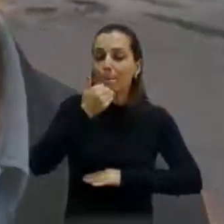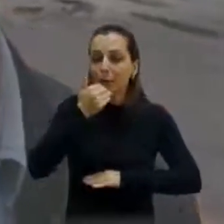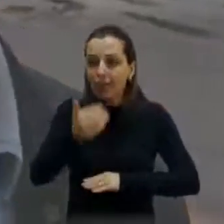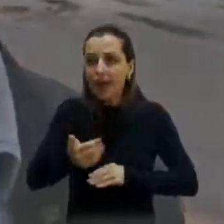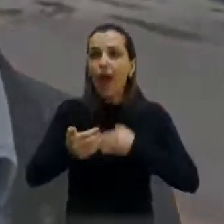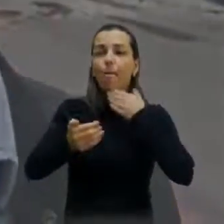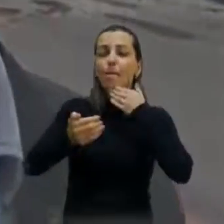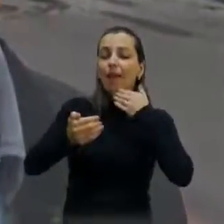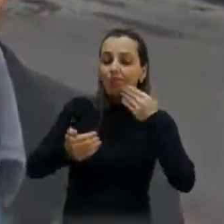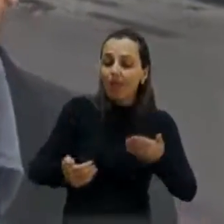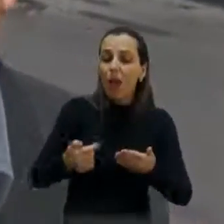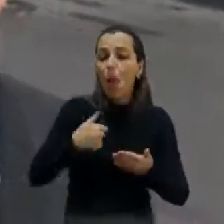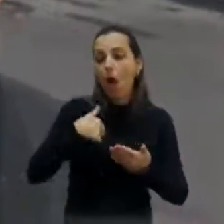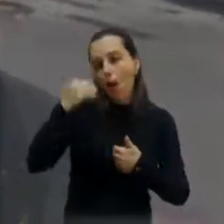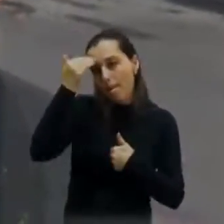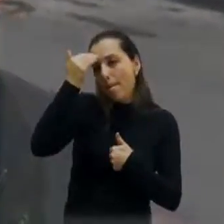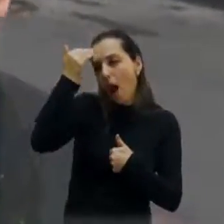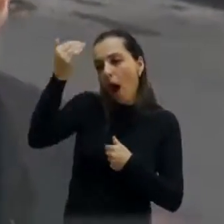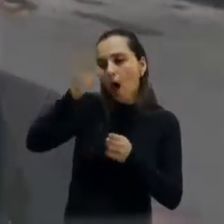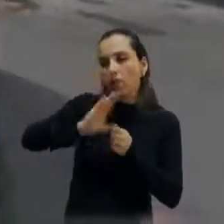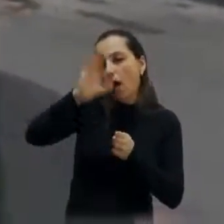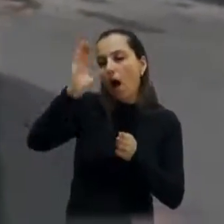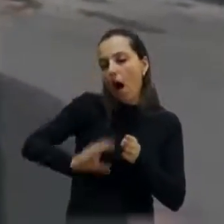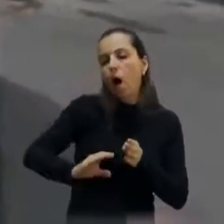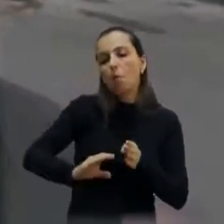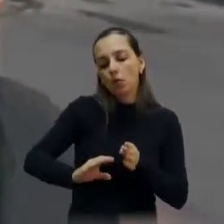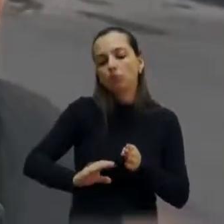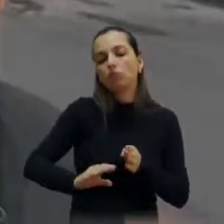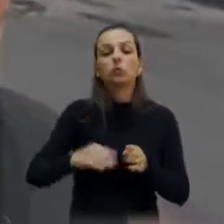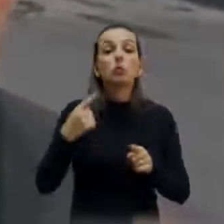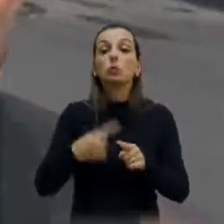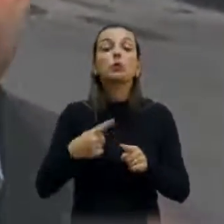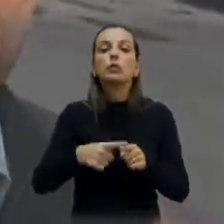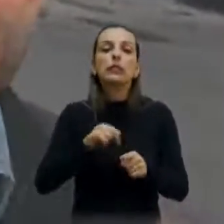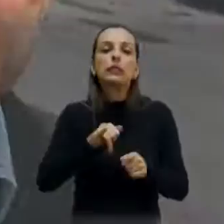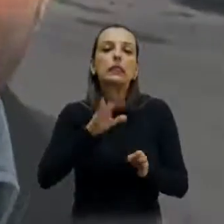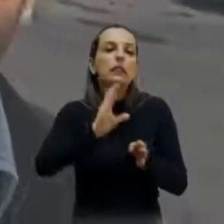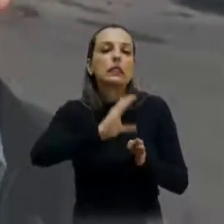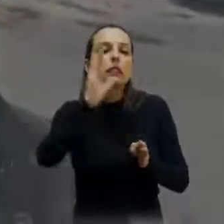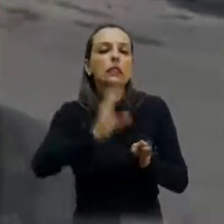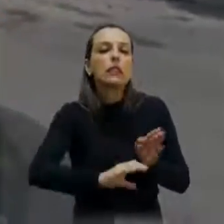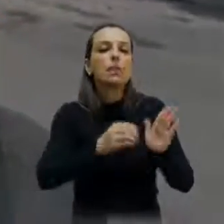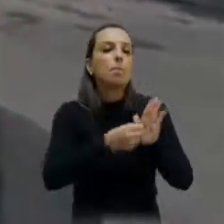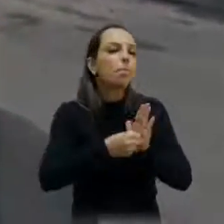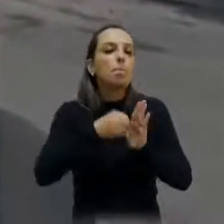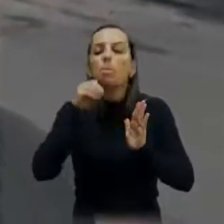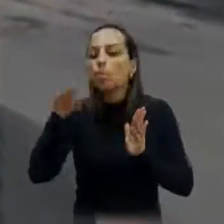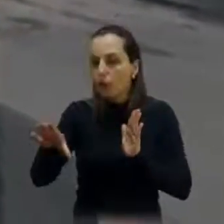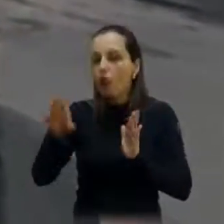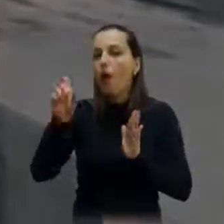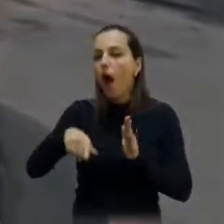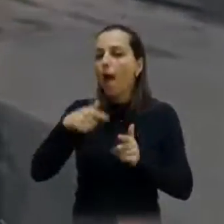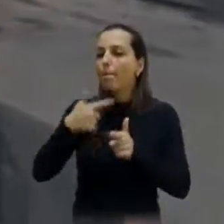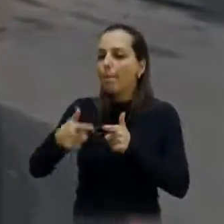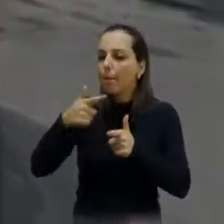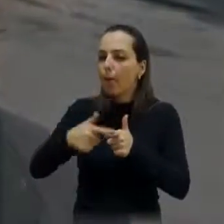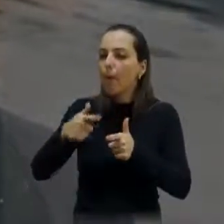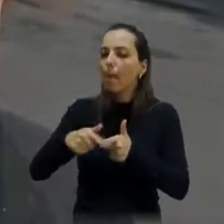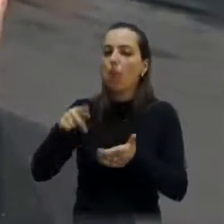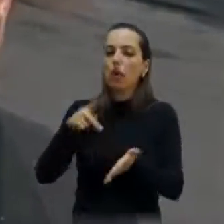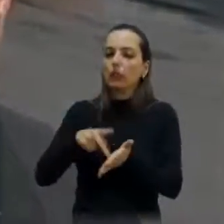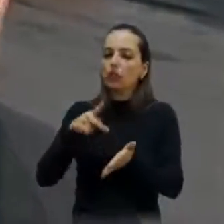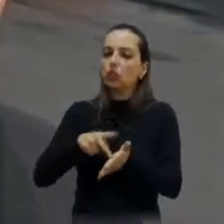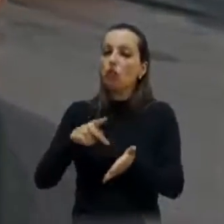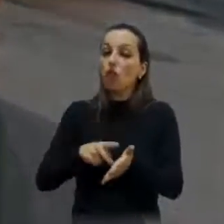levantado e eu agradeço muito a Câmara Municipal, porque quando a Câmara traz até um problema, um problema da cidade